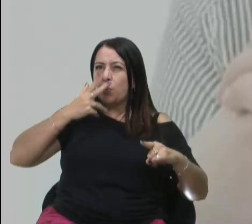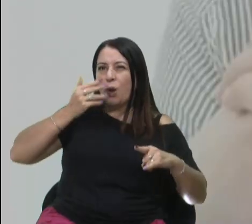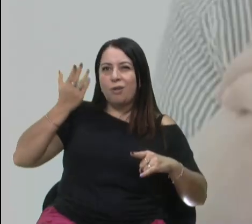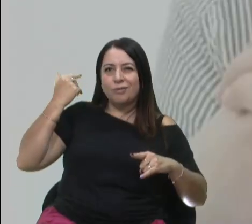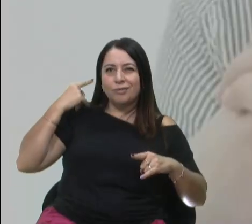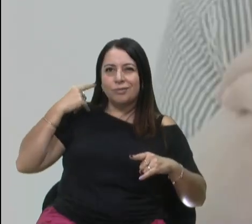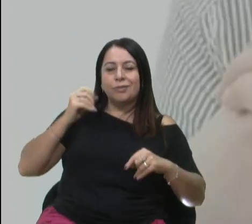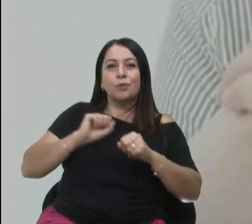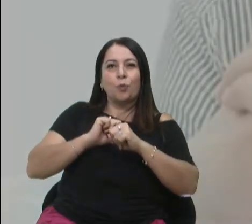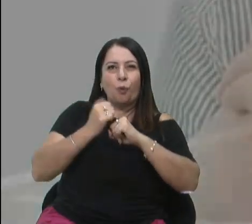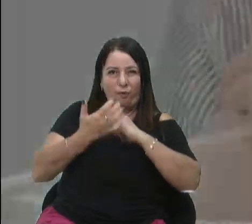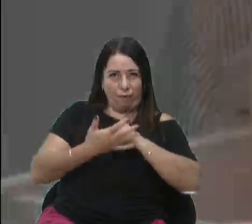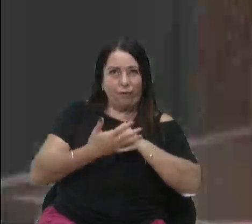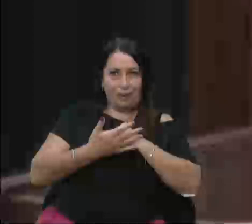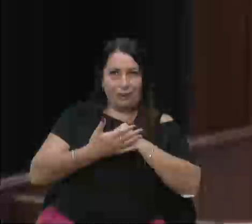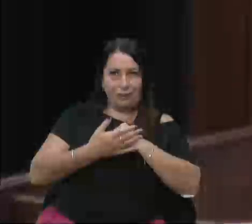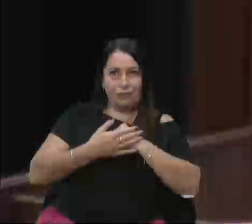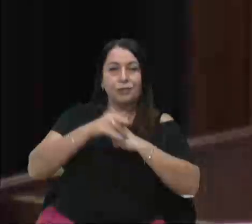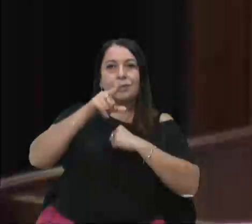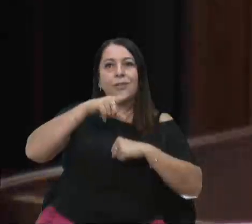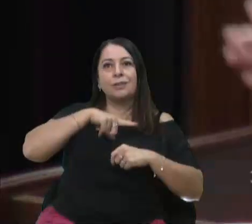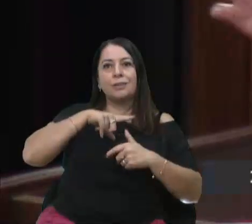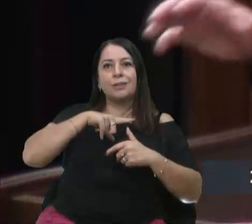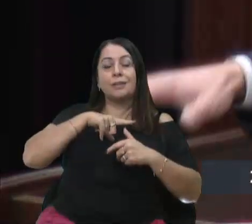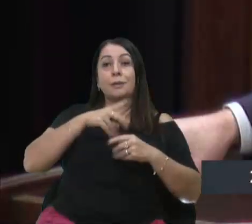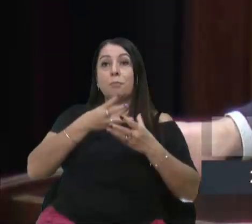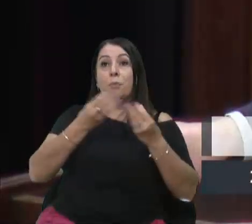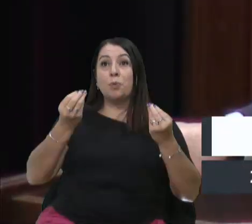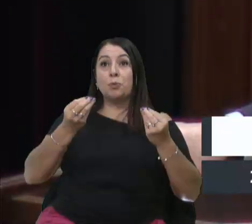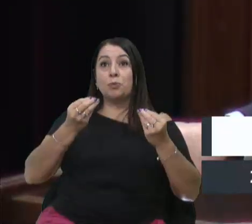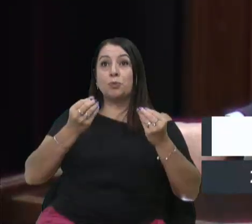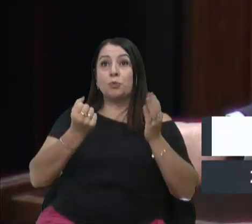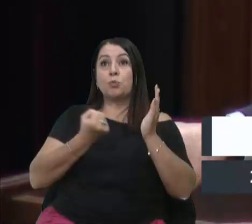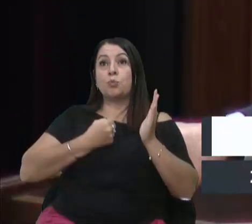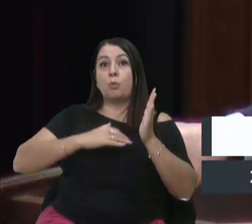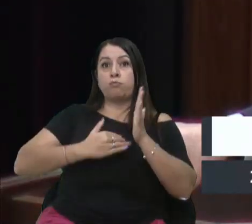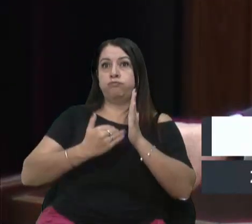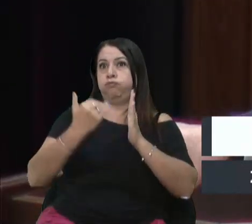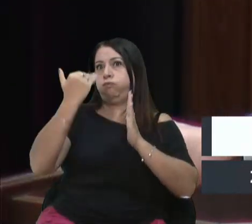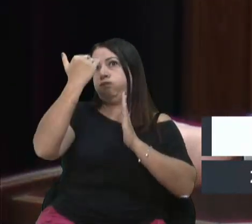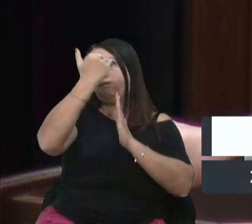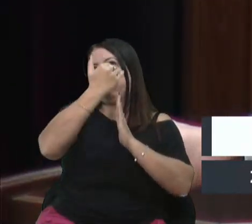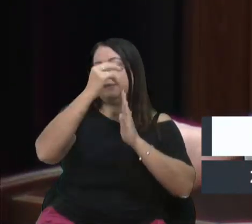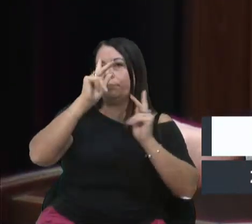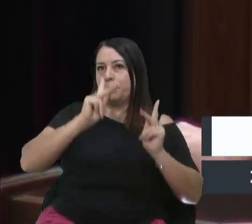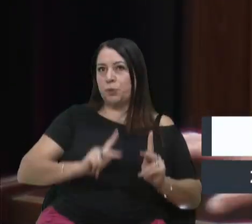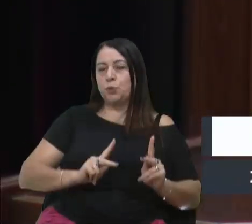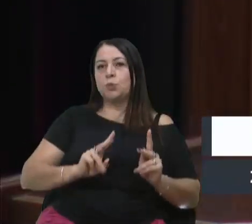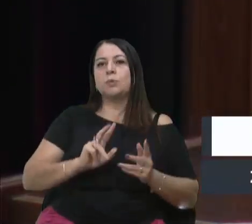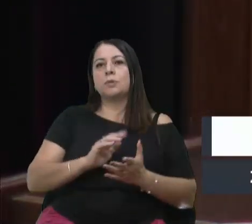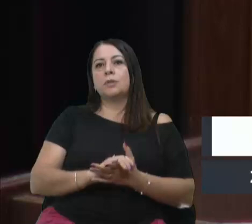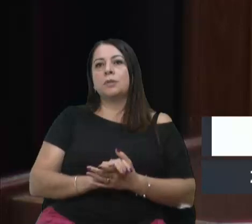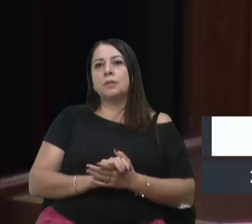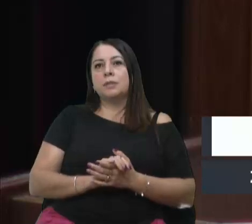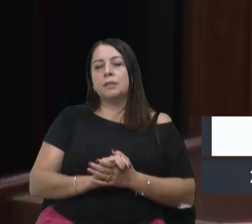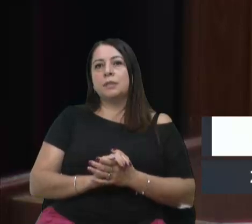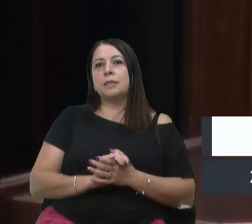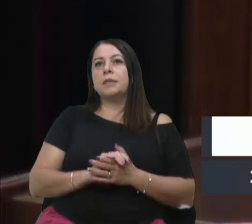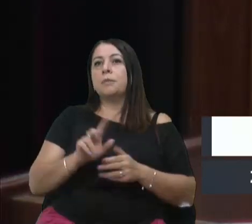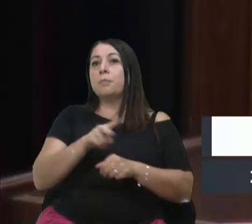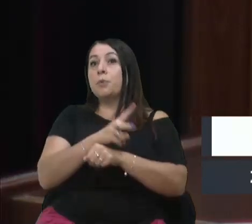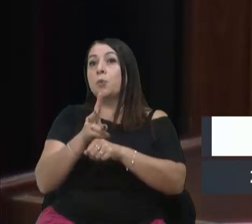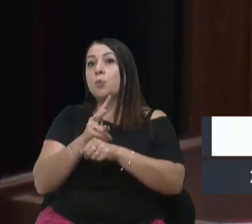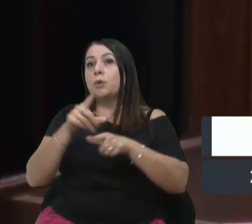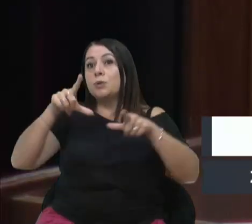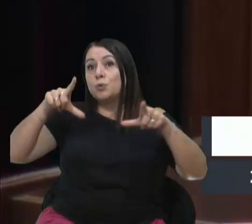época do Covid, que estava bastante elevado a quantidade de pessoas à procura